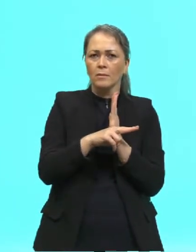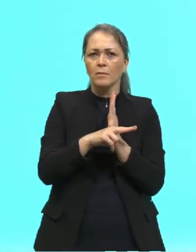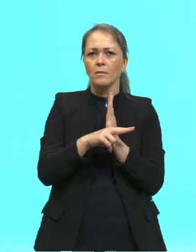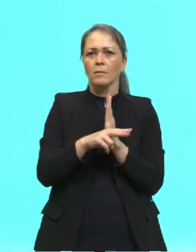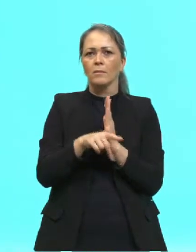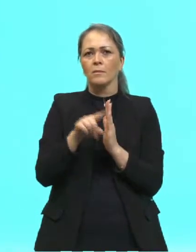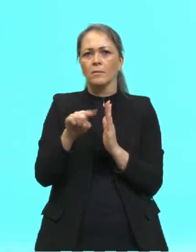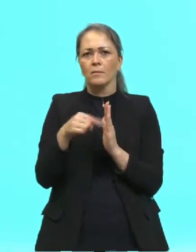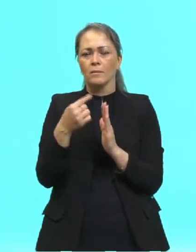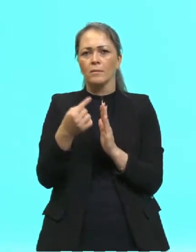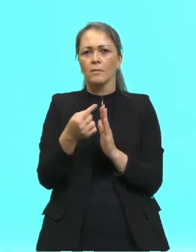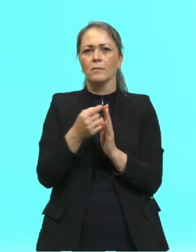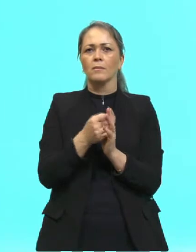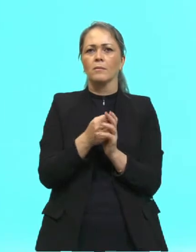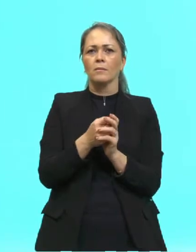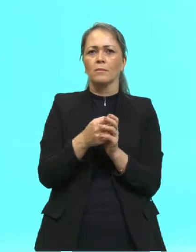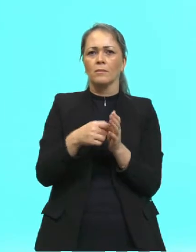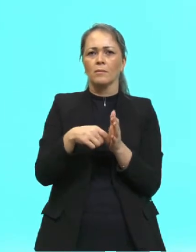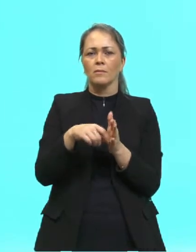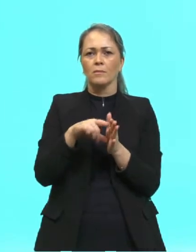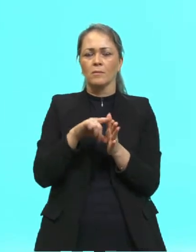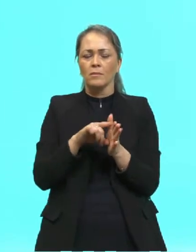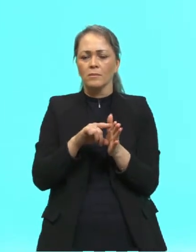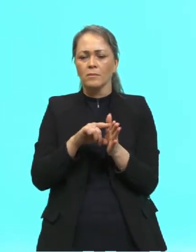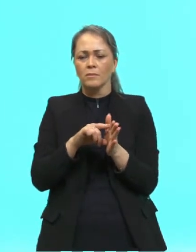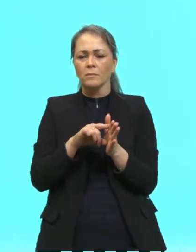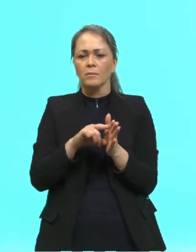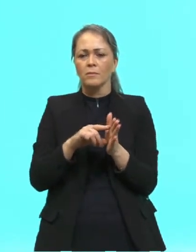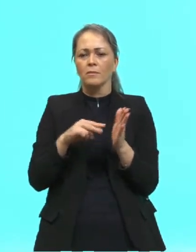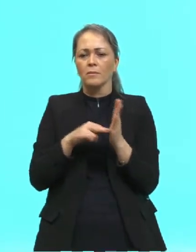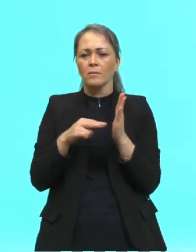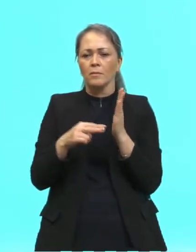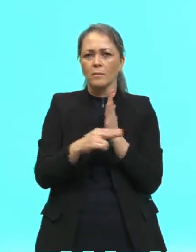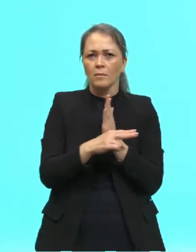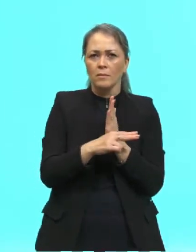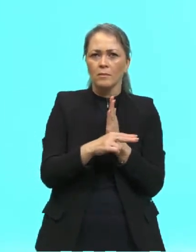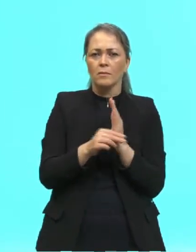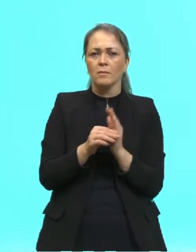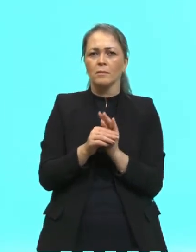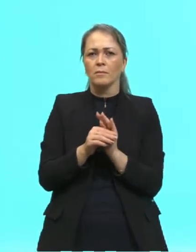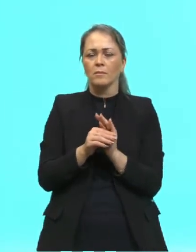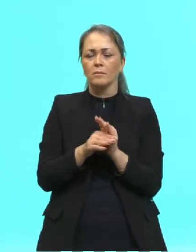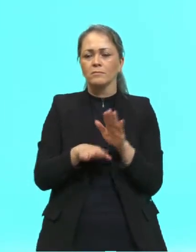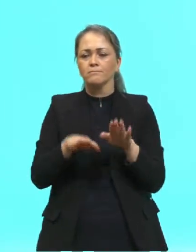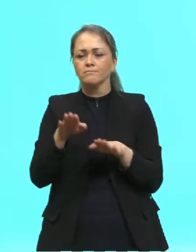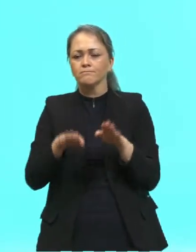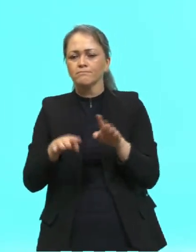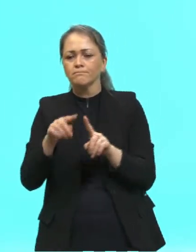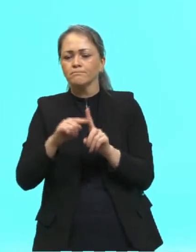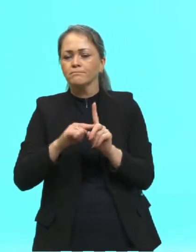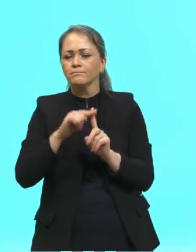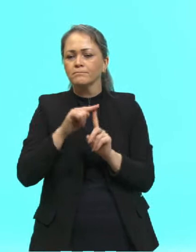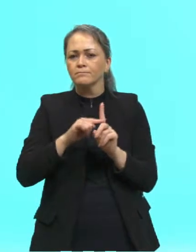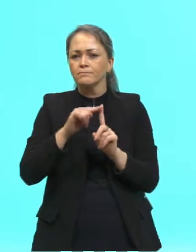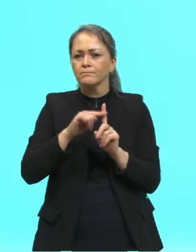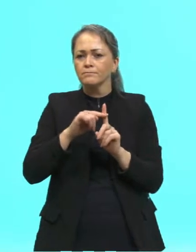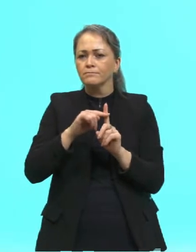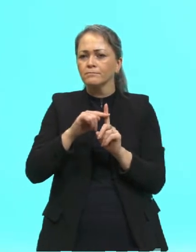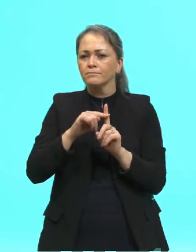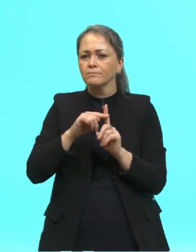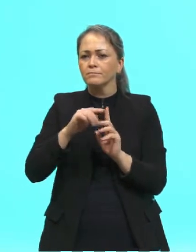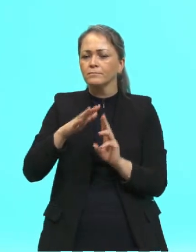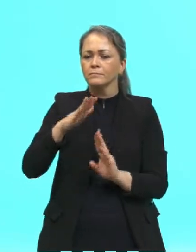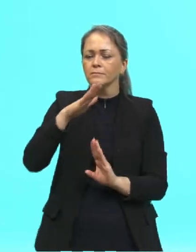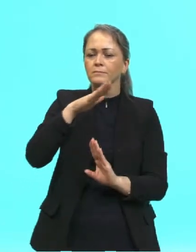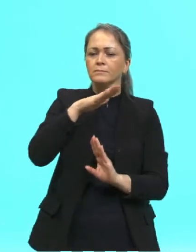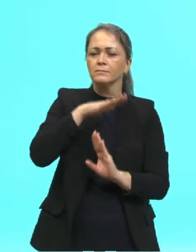máximo está antes aqui do infravermelho. Então, o máximo dependia da temperatura. E era inversamente